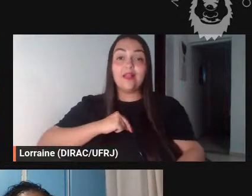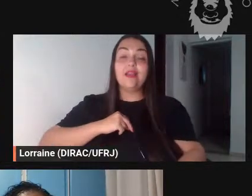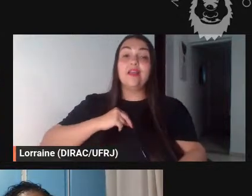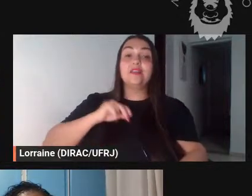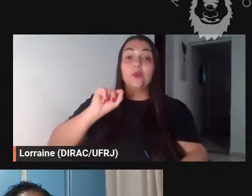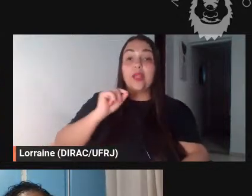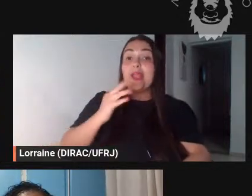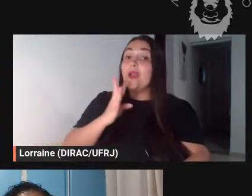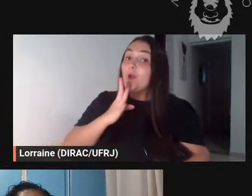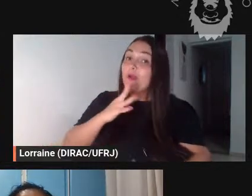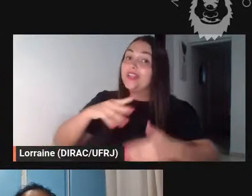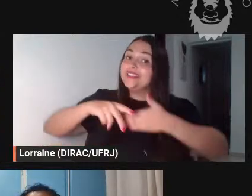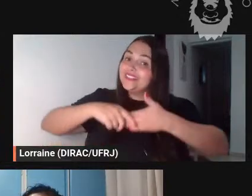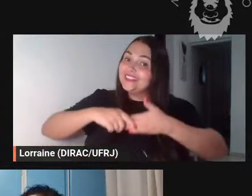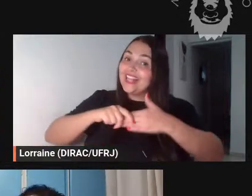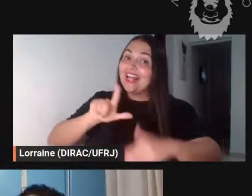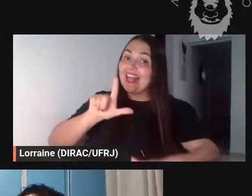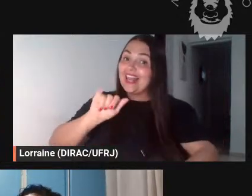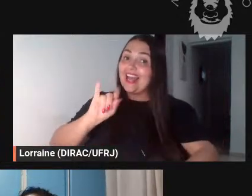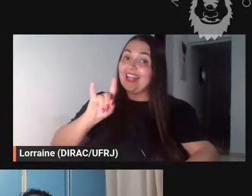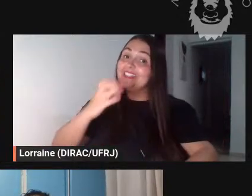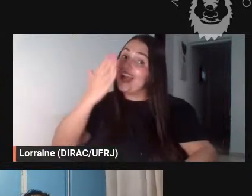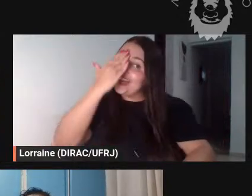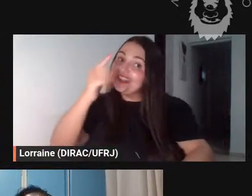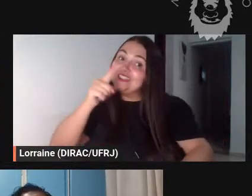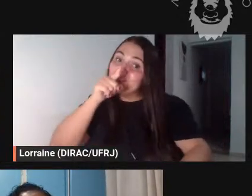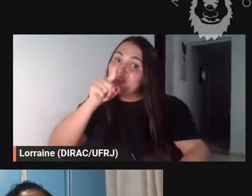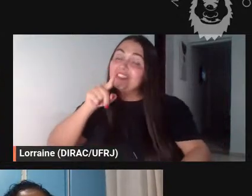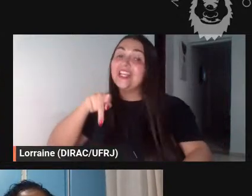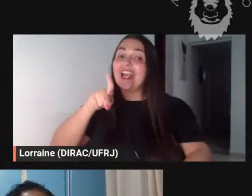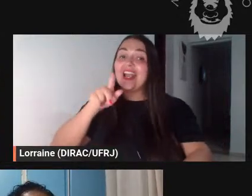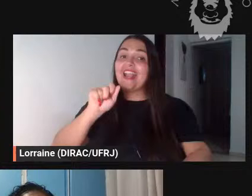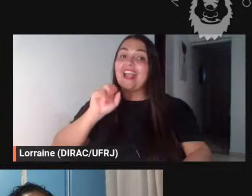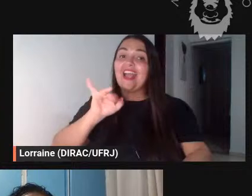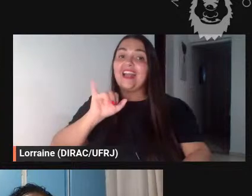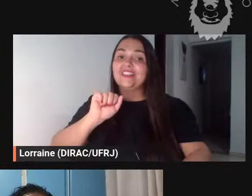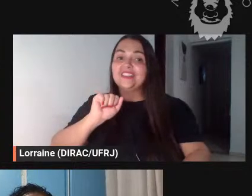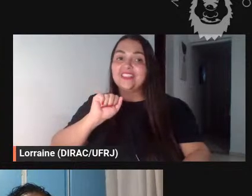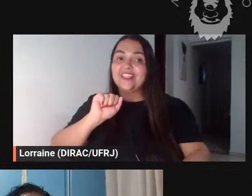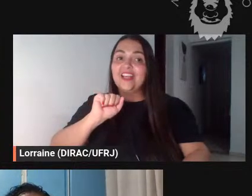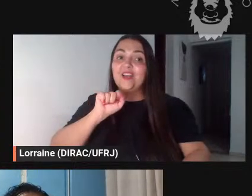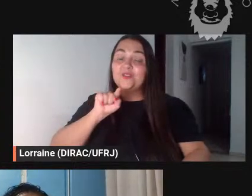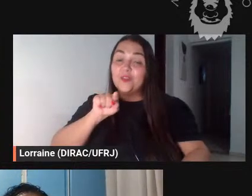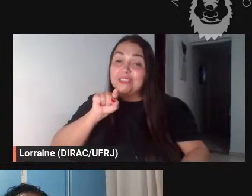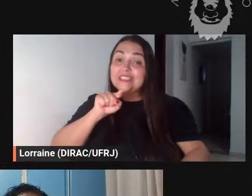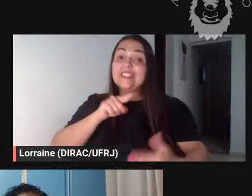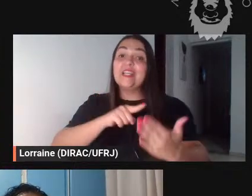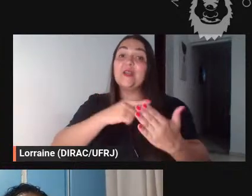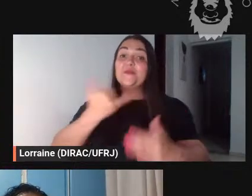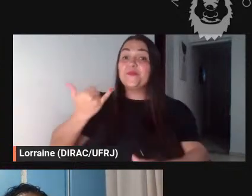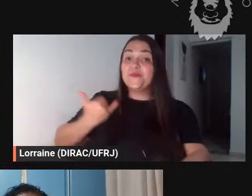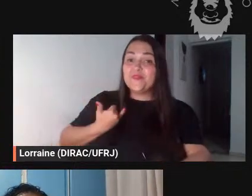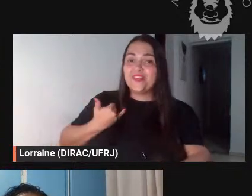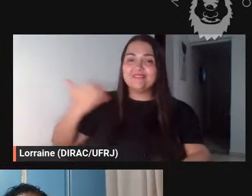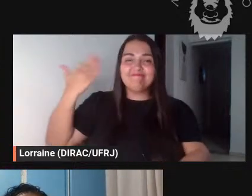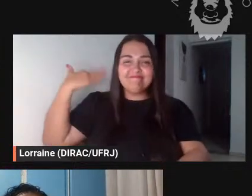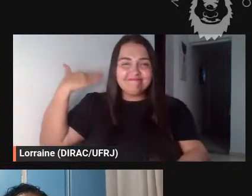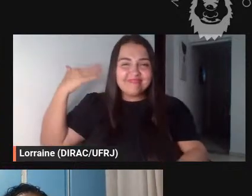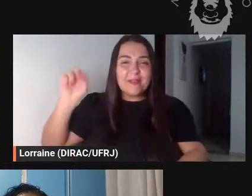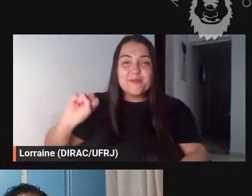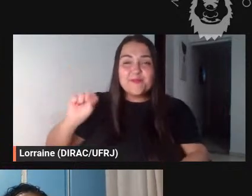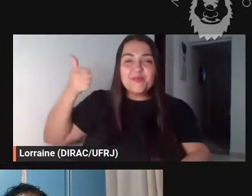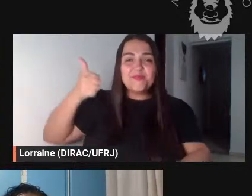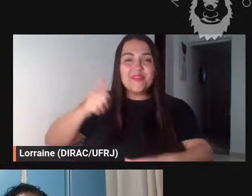Kátia porque foi você Kátia que me falou na nossa primeira conversa sobre a sobre